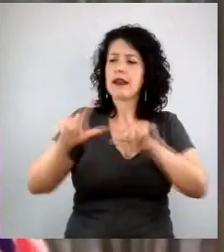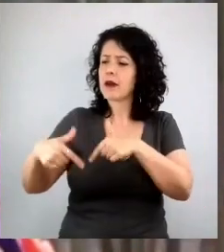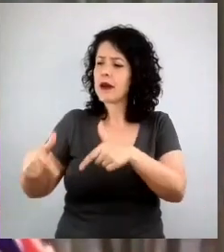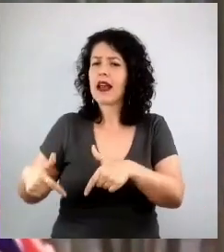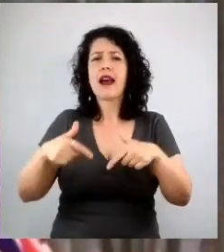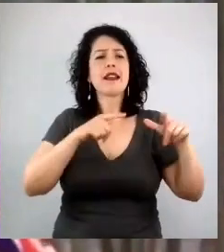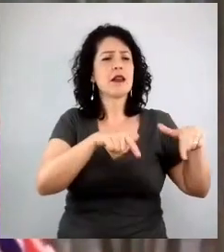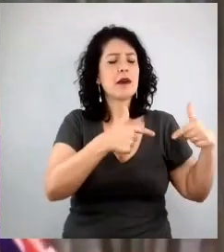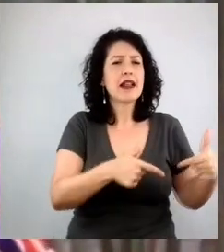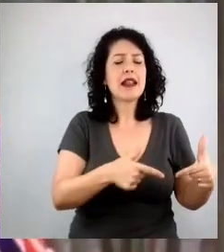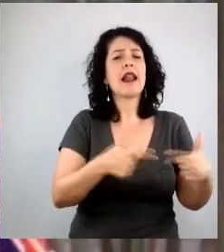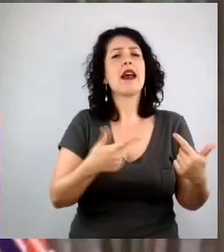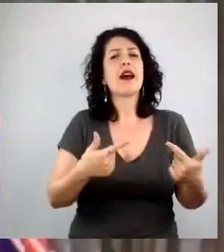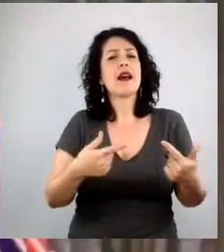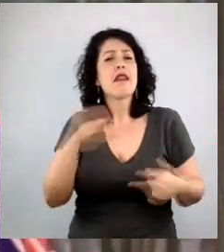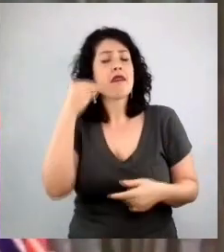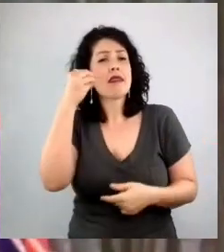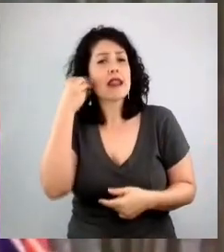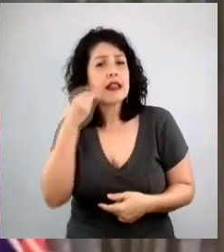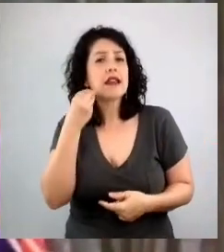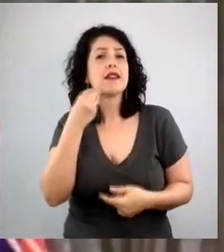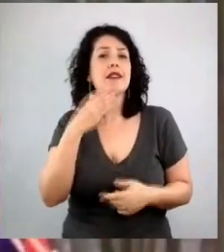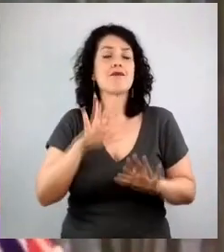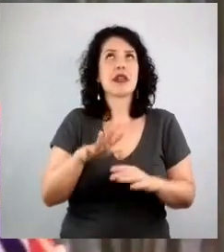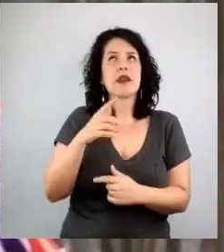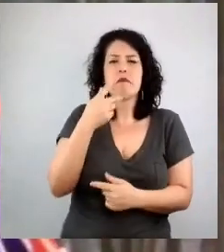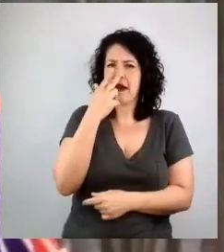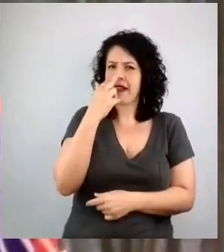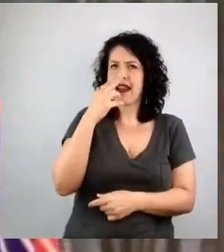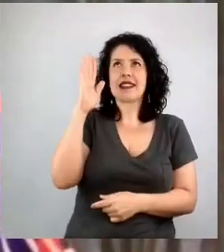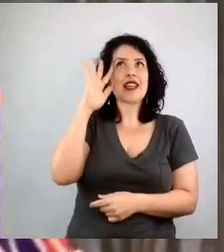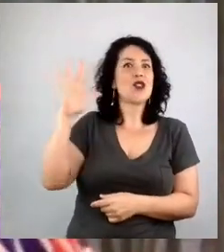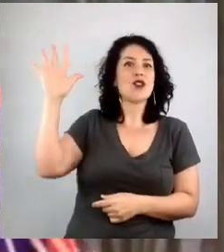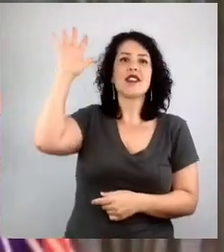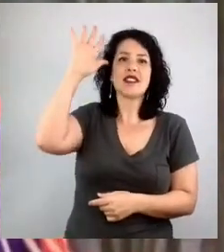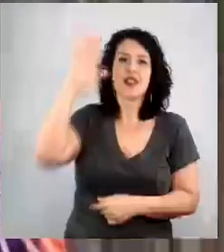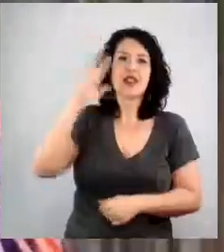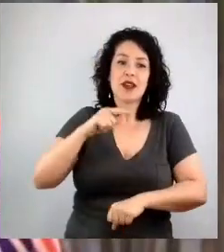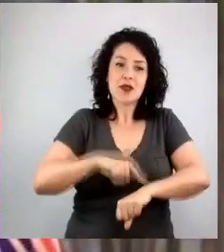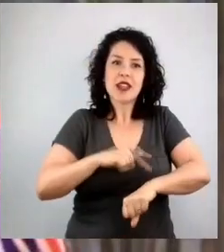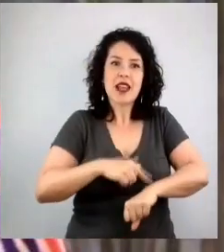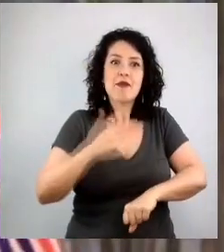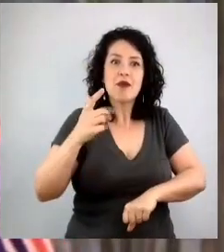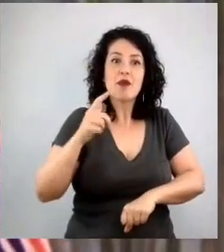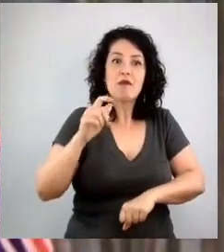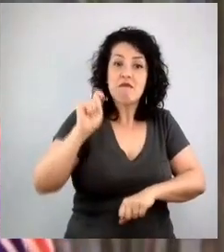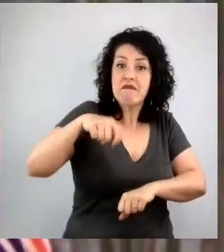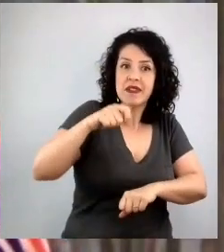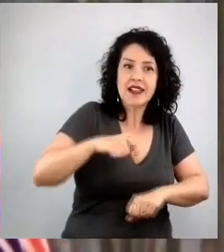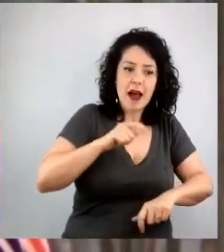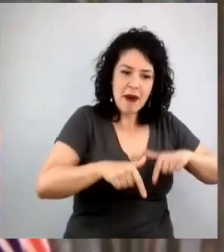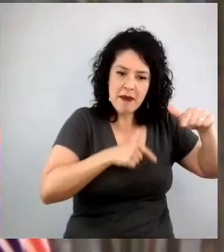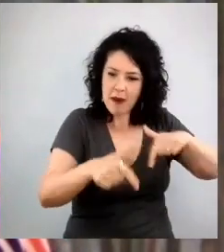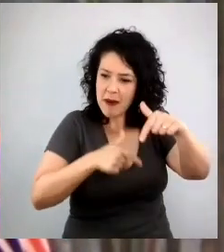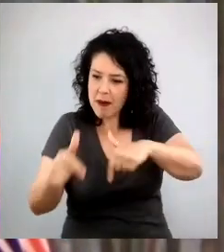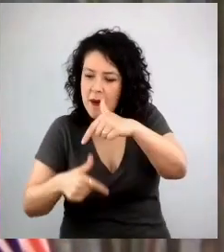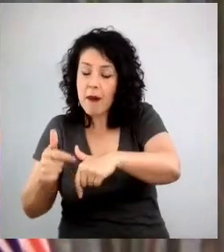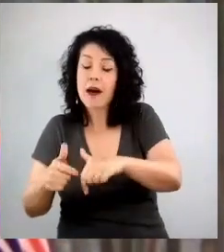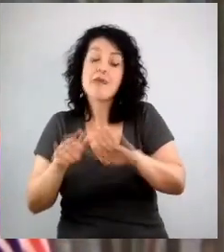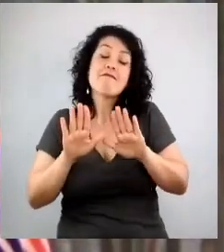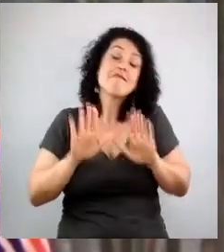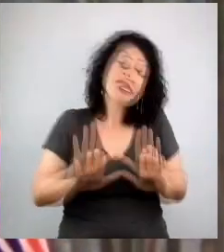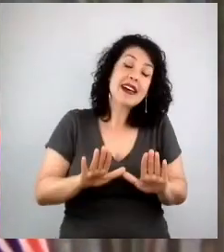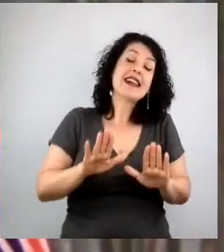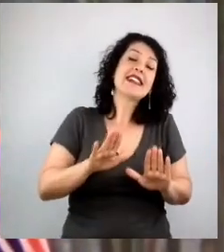paralelo, com aquela ilusão que dá, para a gente fazer carreiras e estradas paralelas. E